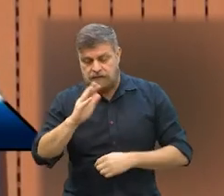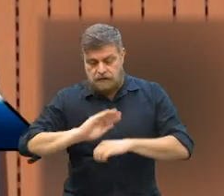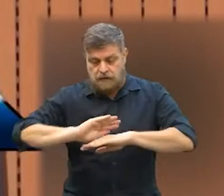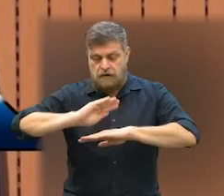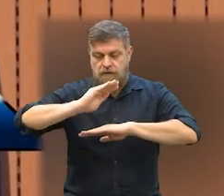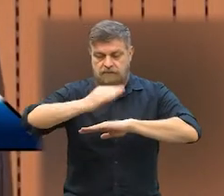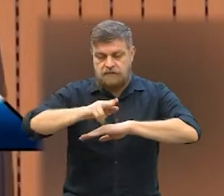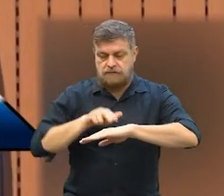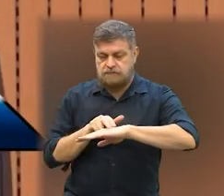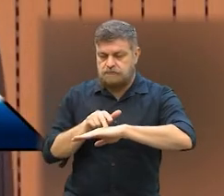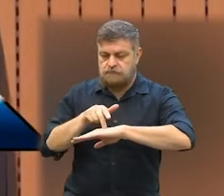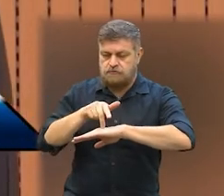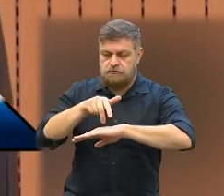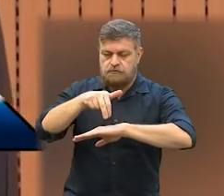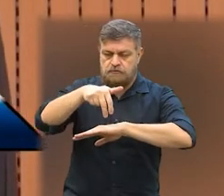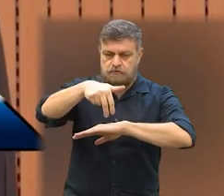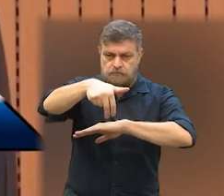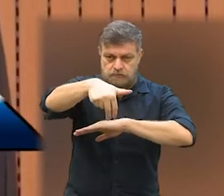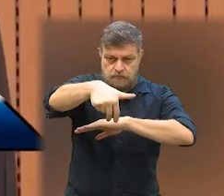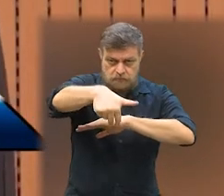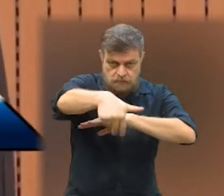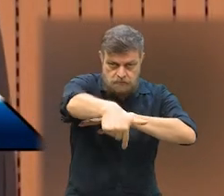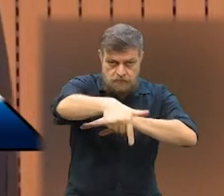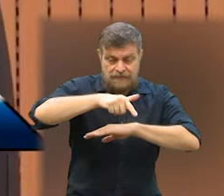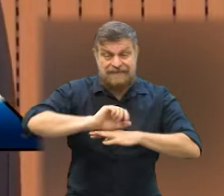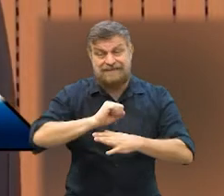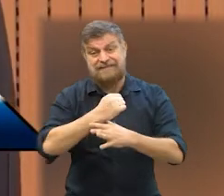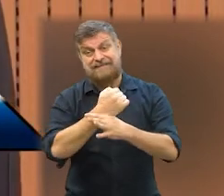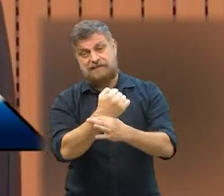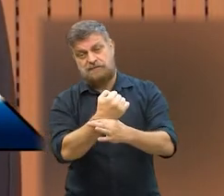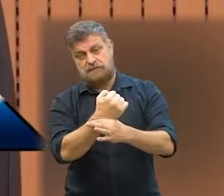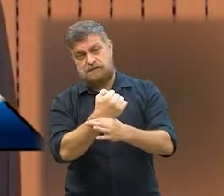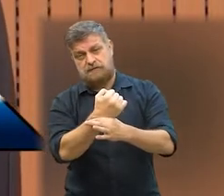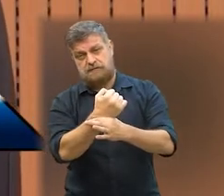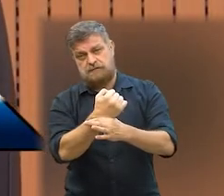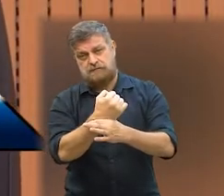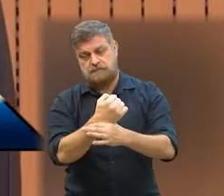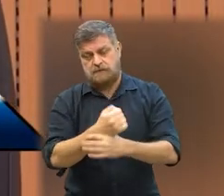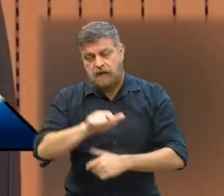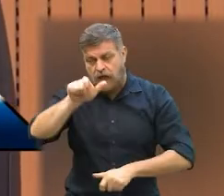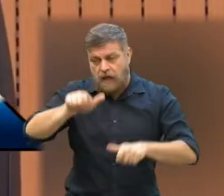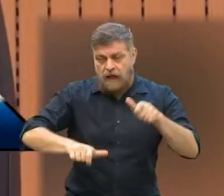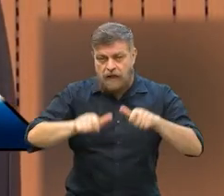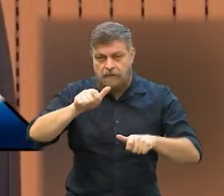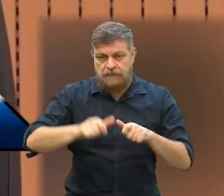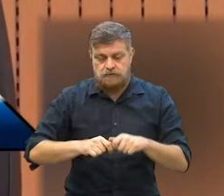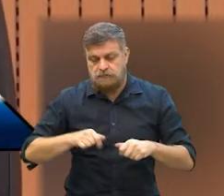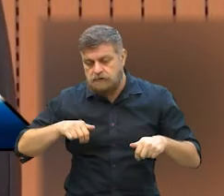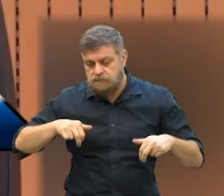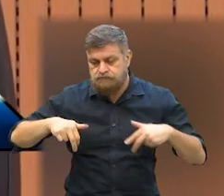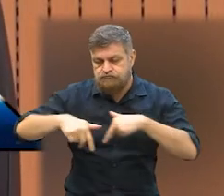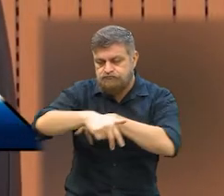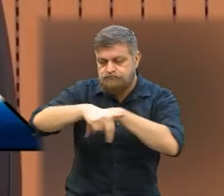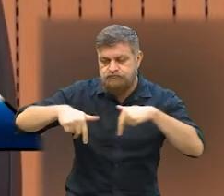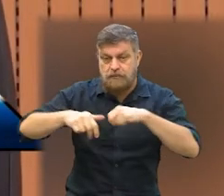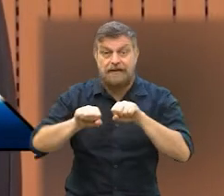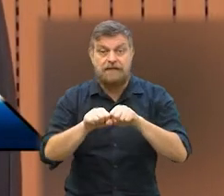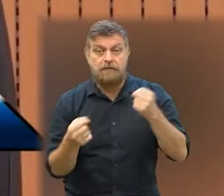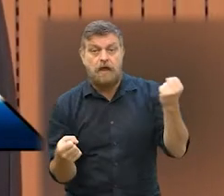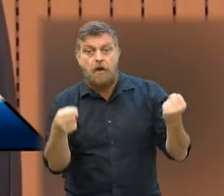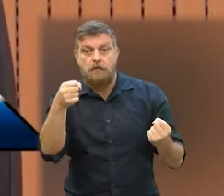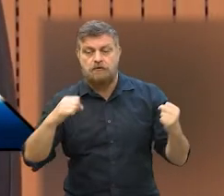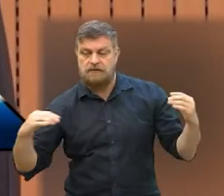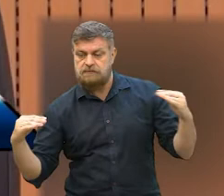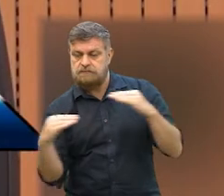as faixas elevadas no município para poder trazer segurança tanto para os pedestres, para os motoristas